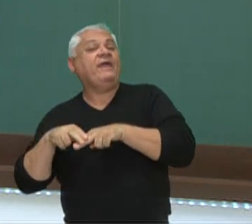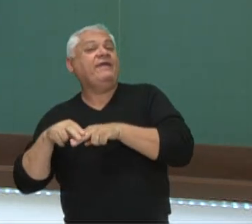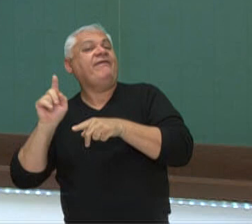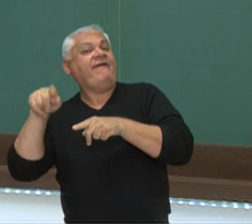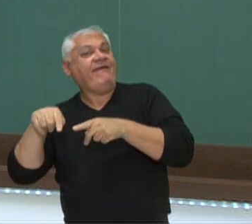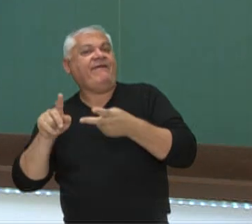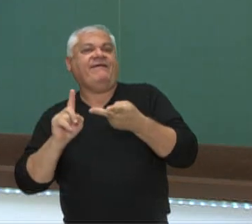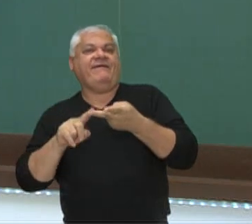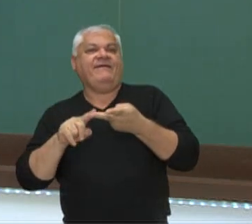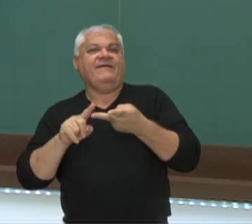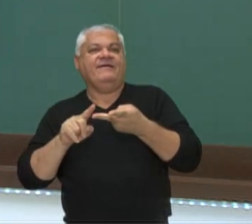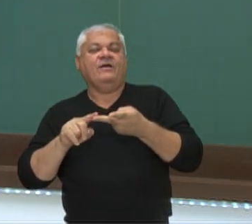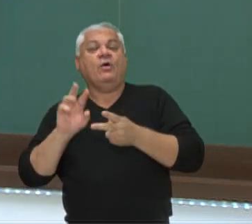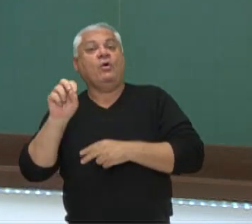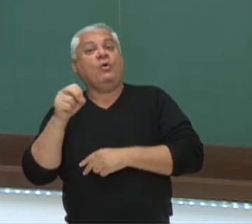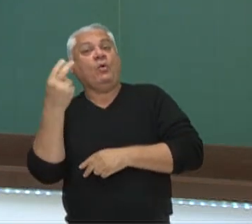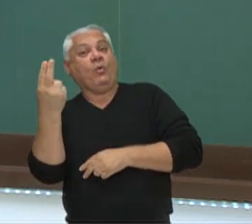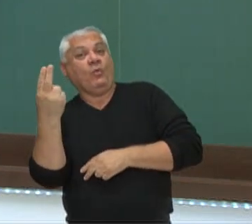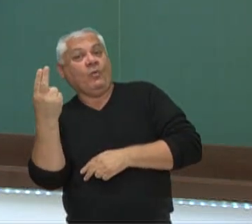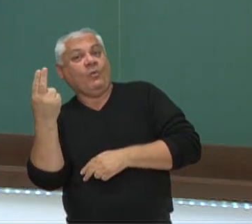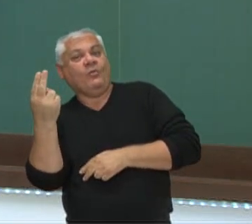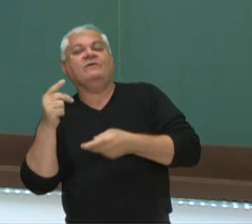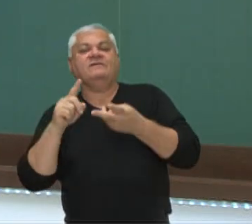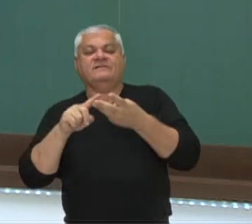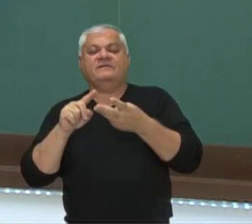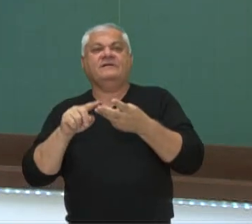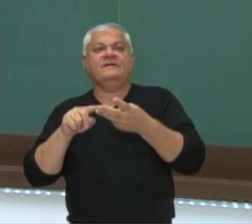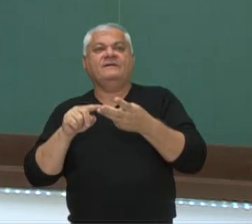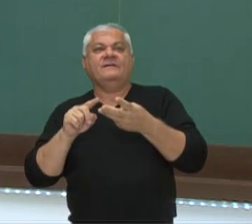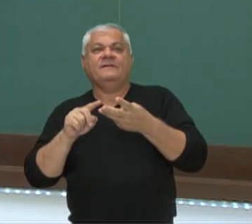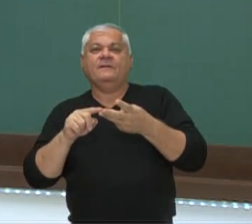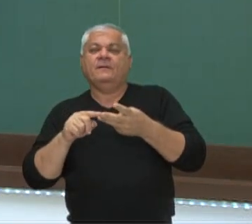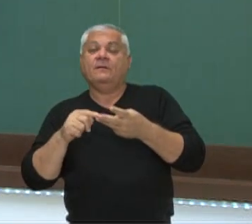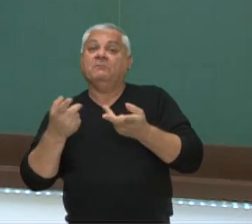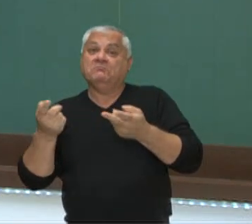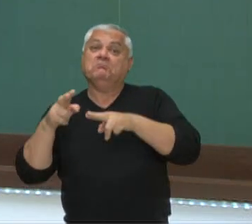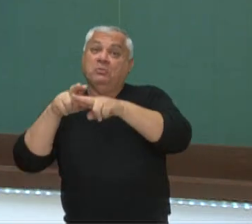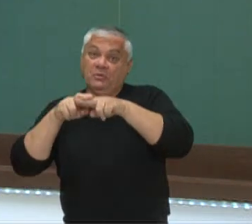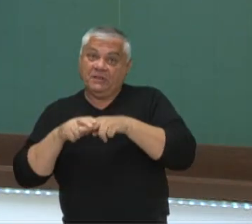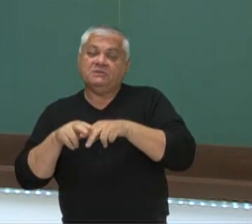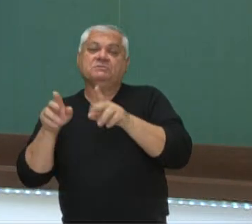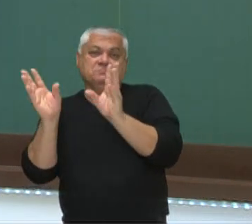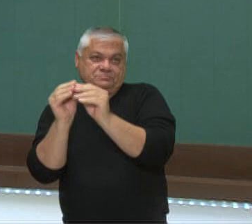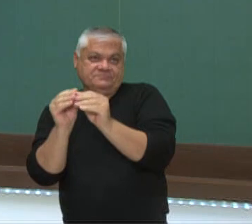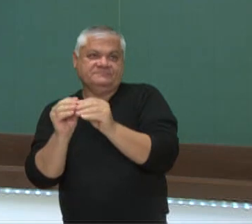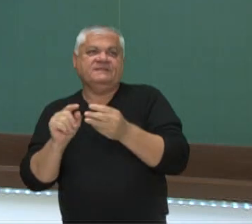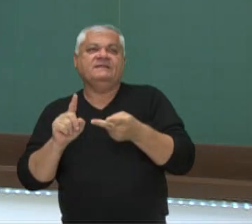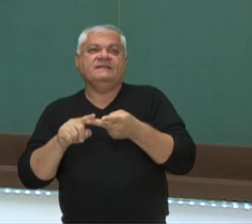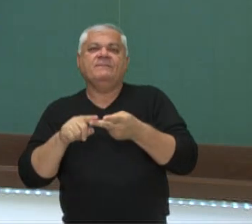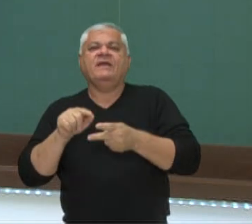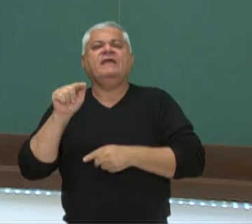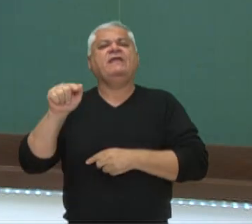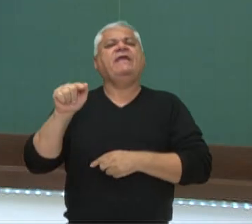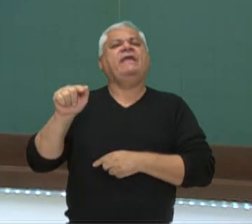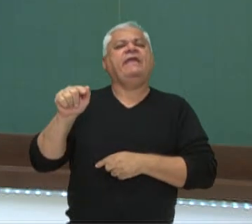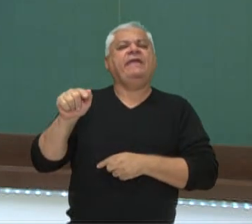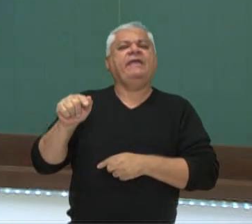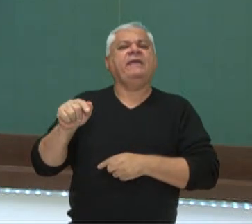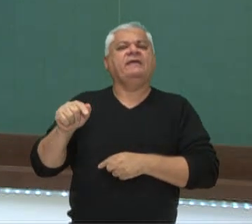adversativa. O ou, alternativa. O portanto, conclusiva. E o que,